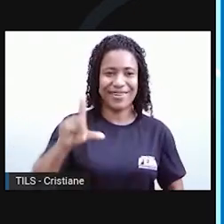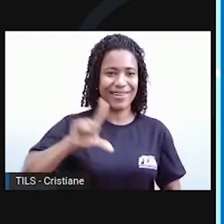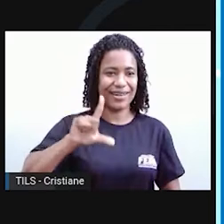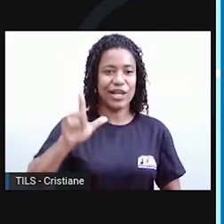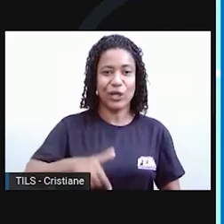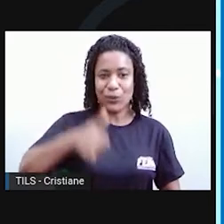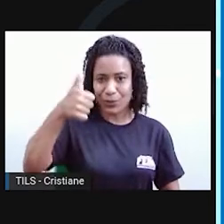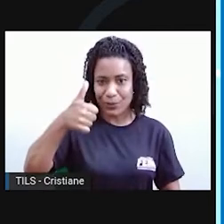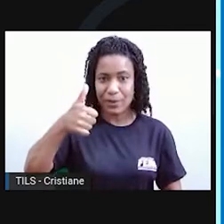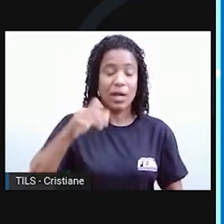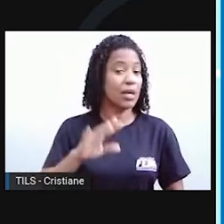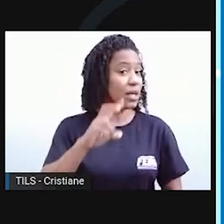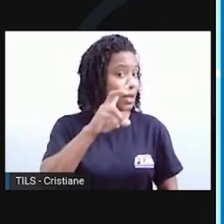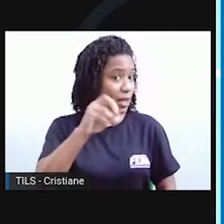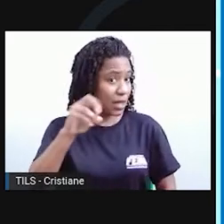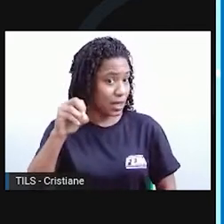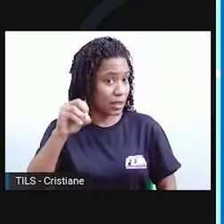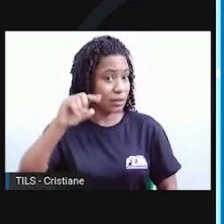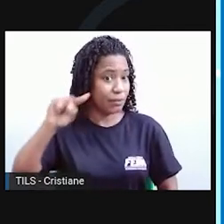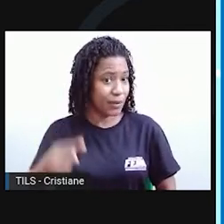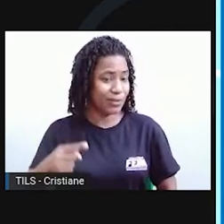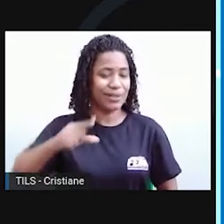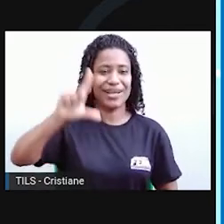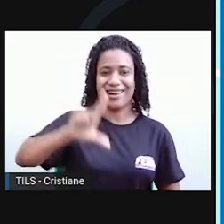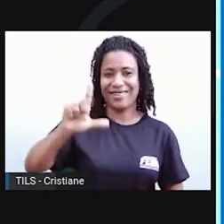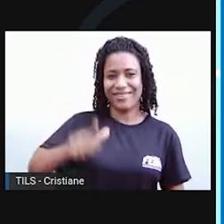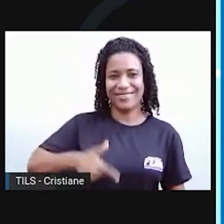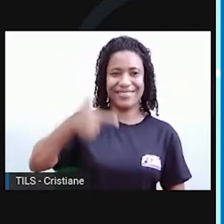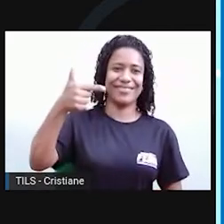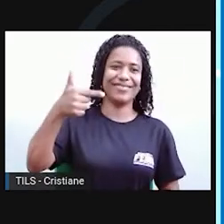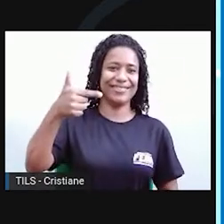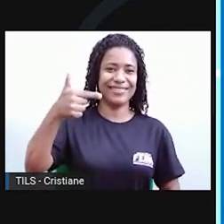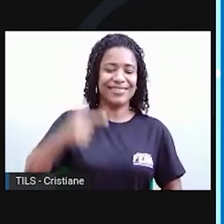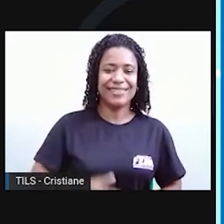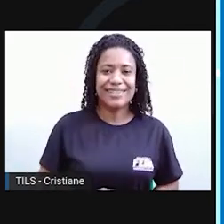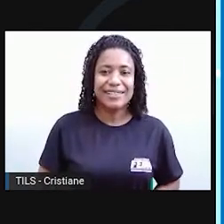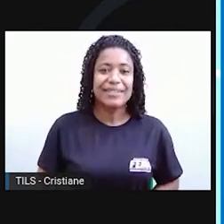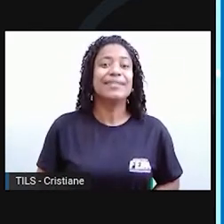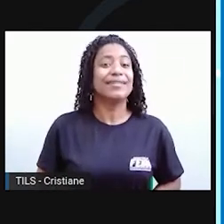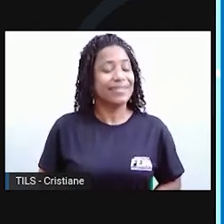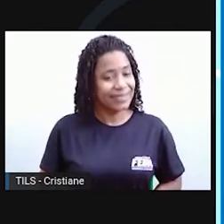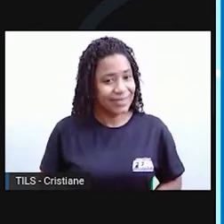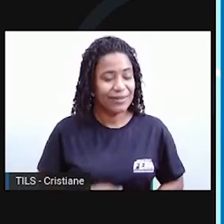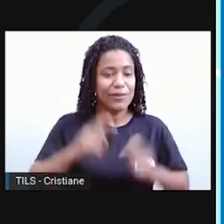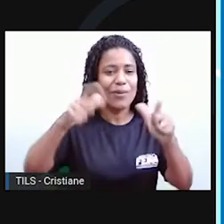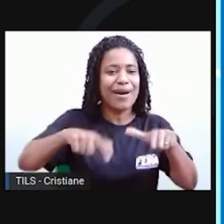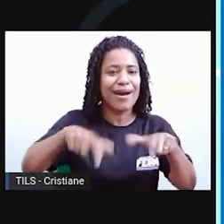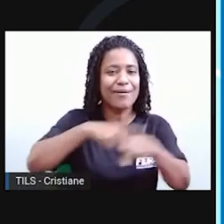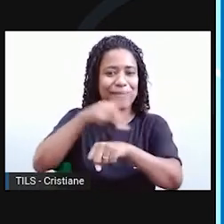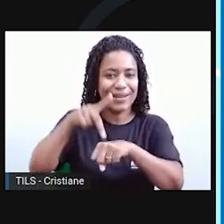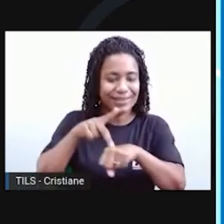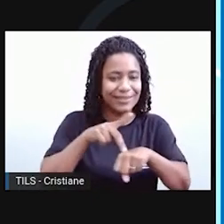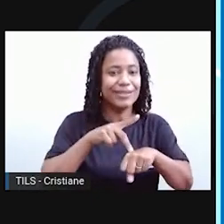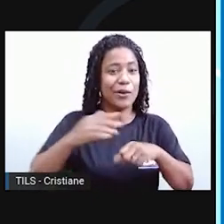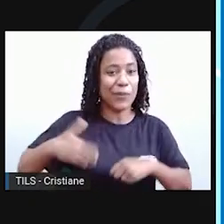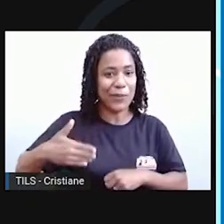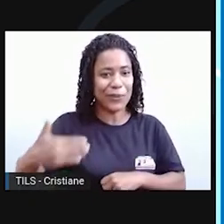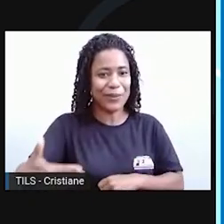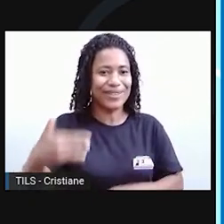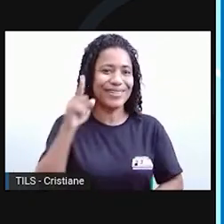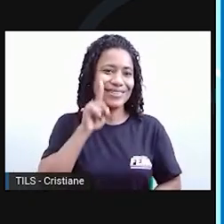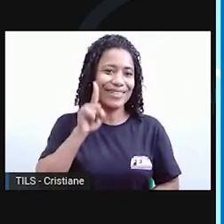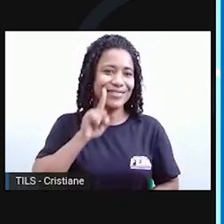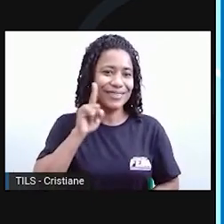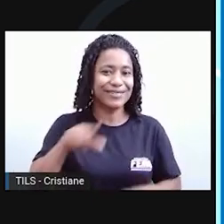têm o inglês como sua segunda língua. E seus falantes nativos são dos Estados Unidos, Reino Unido e partes da